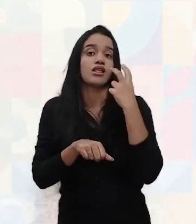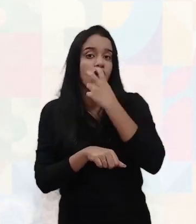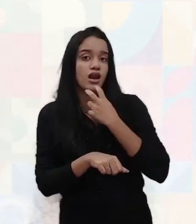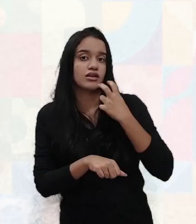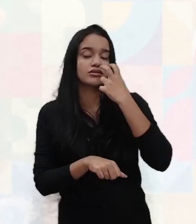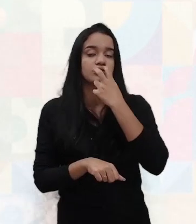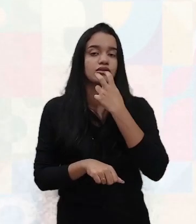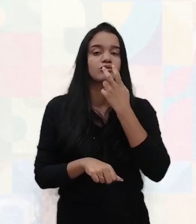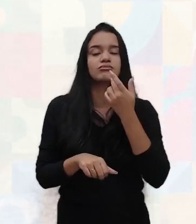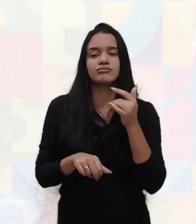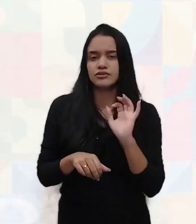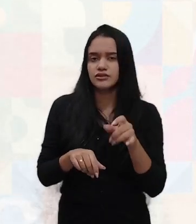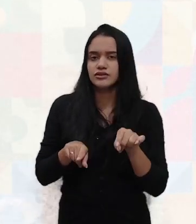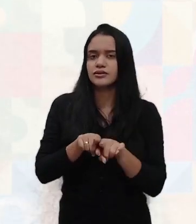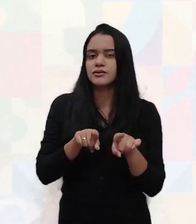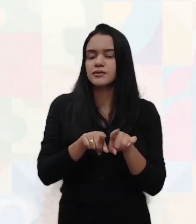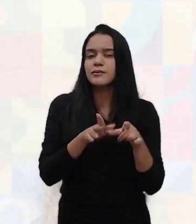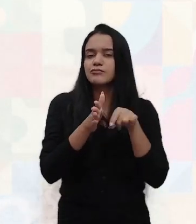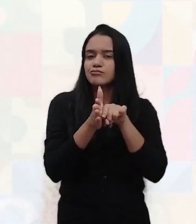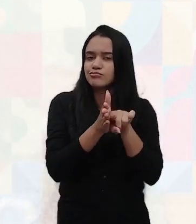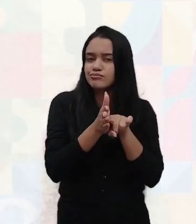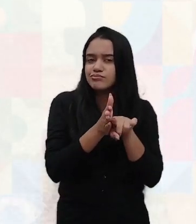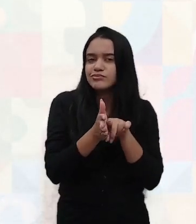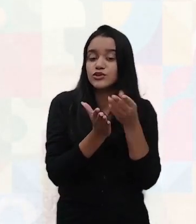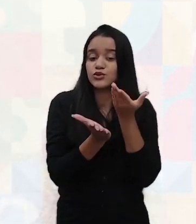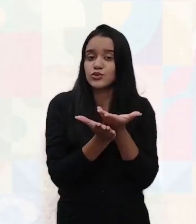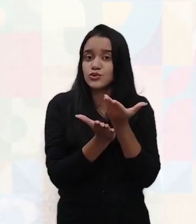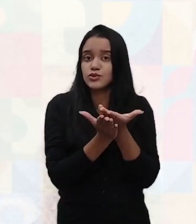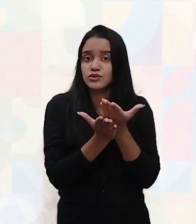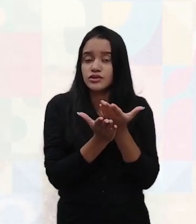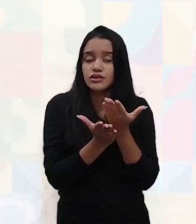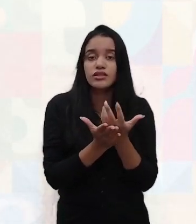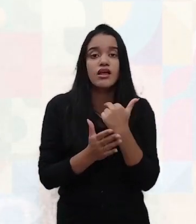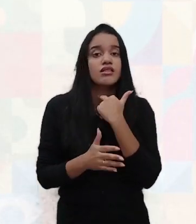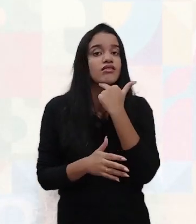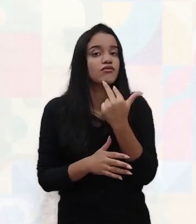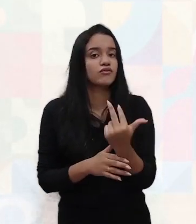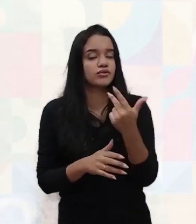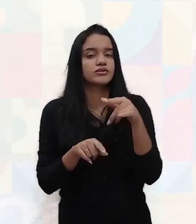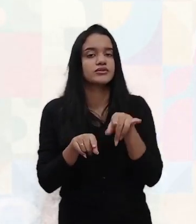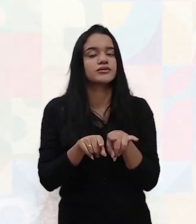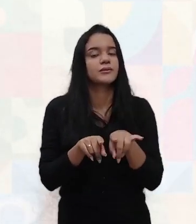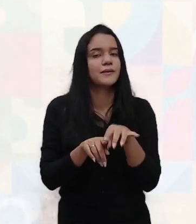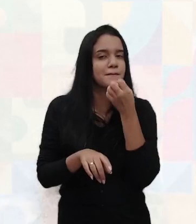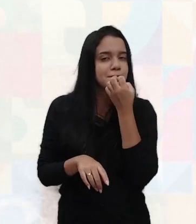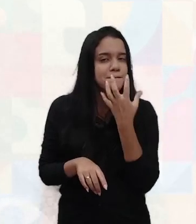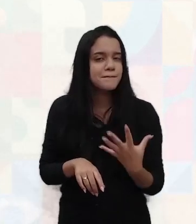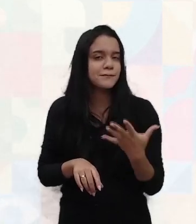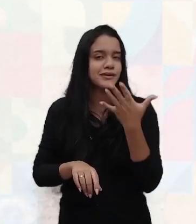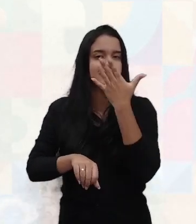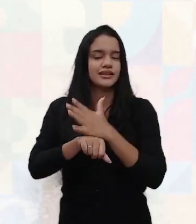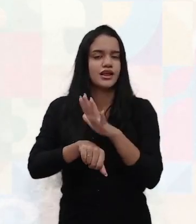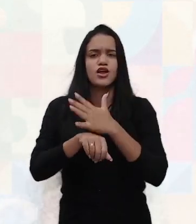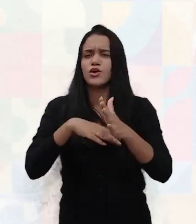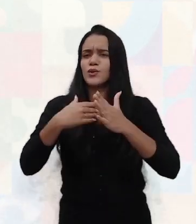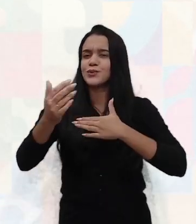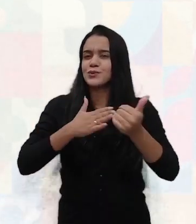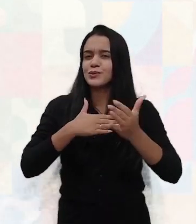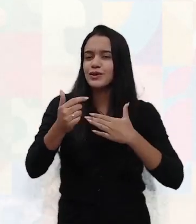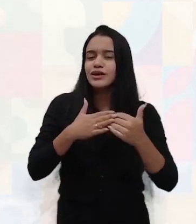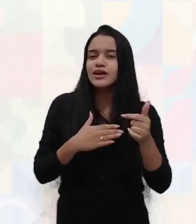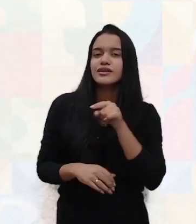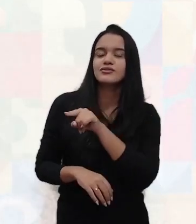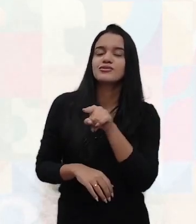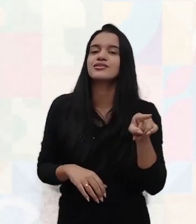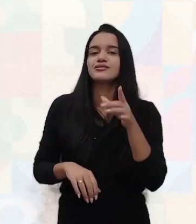procure se especializar em comunicação, até porque, para que você se dê bem nesta atividade e também em qualquer outra atividade que